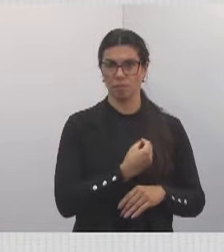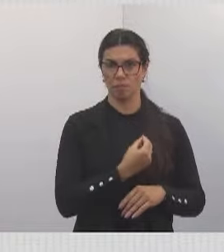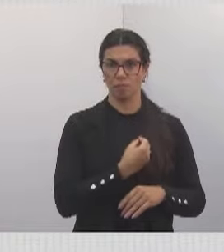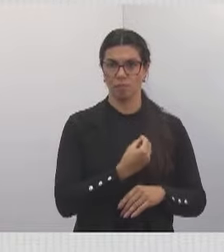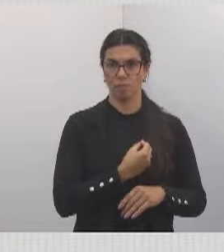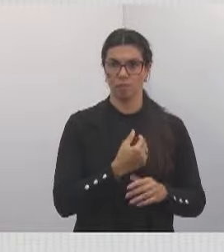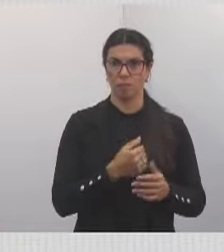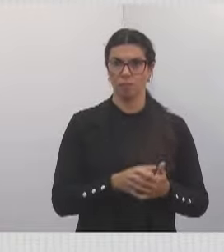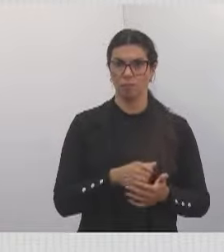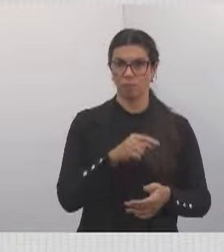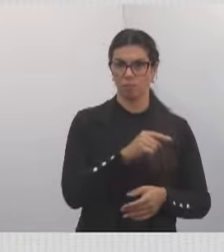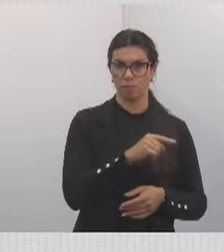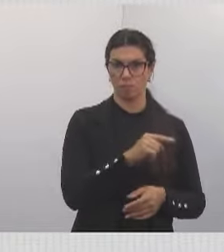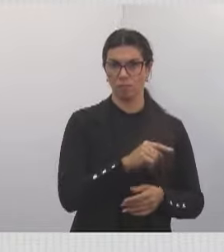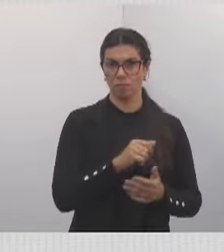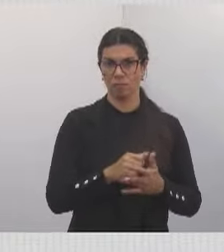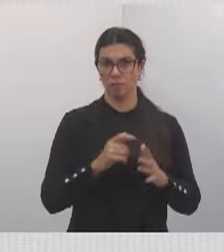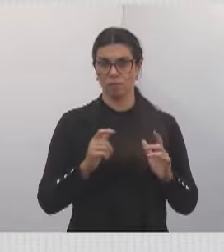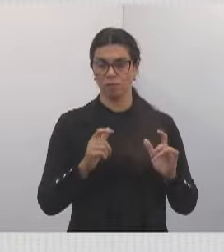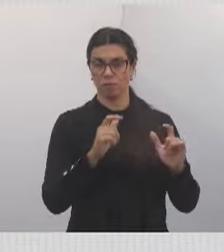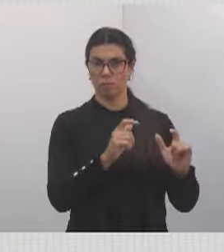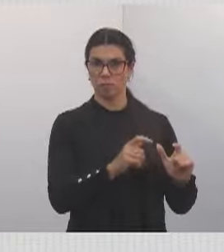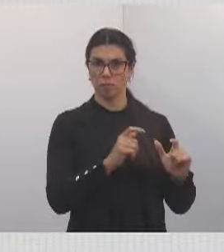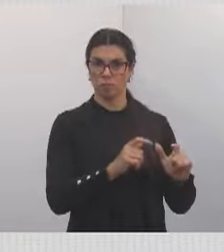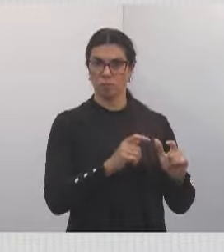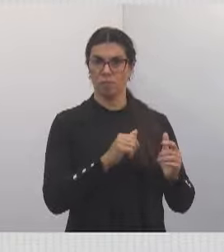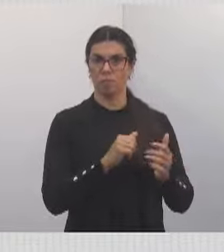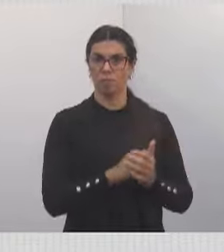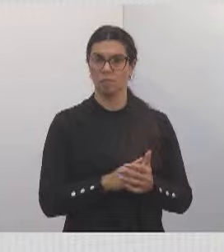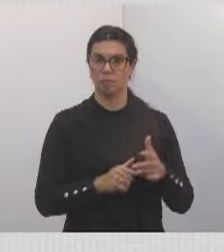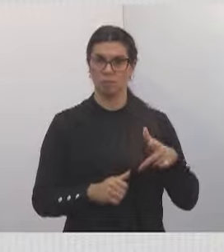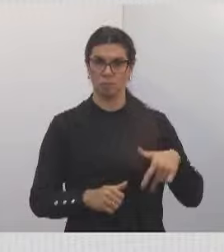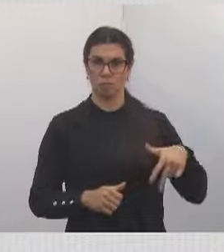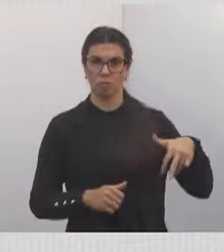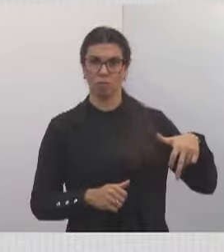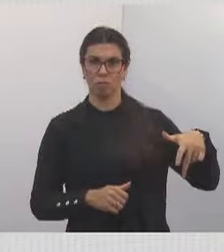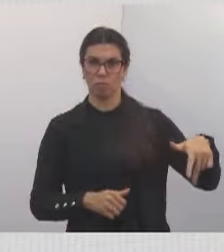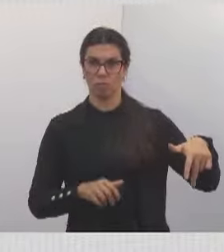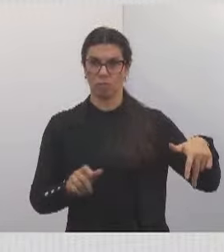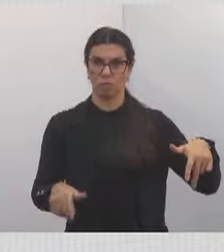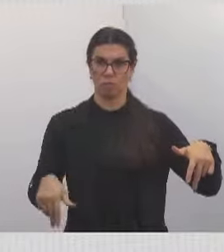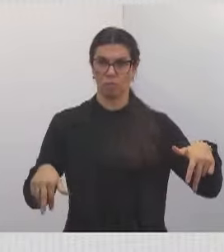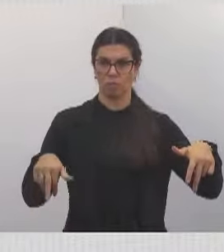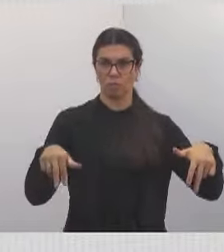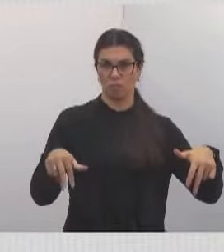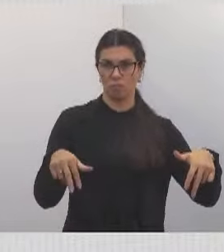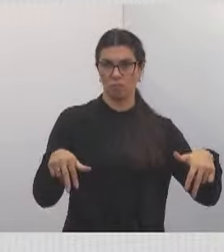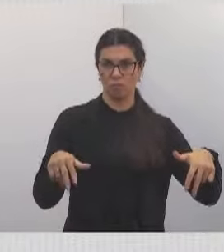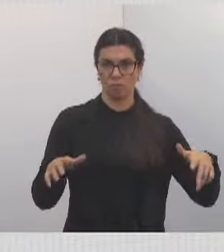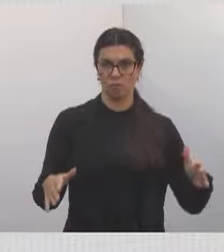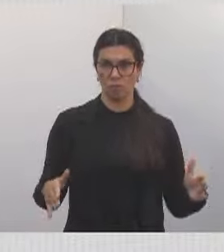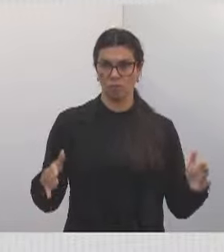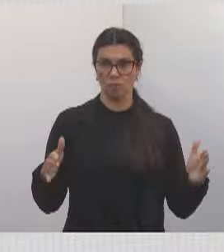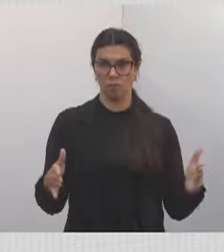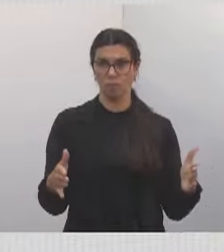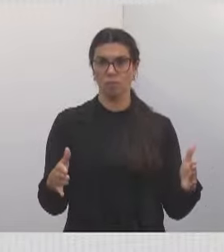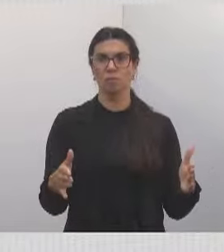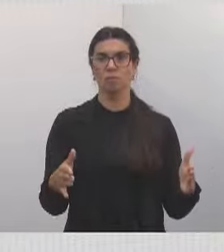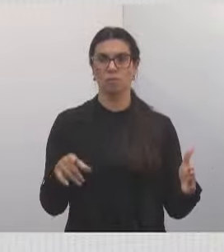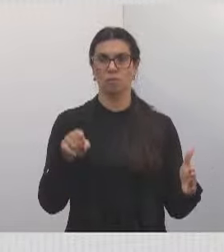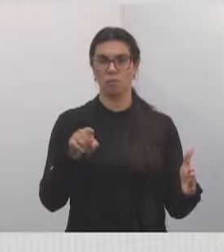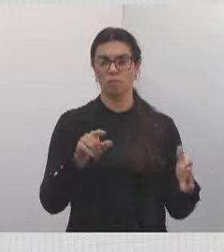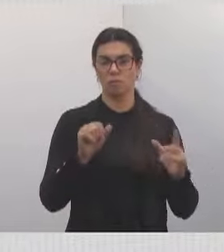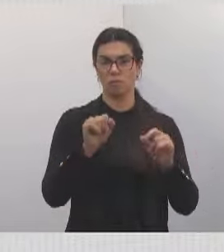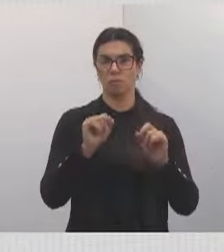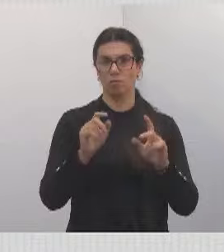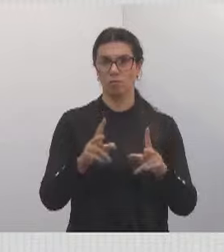Verdinho, como também a outra calçada, do lado do posto do Colégio Verdinho, da Escola Verdinho, você pode